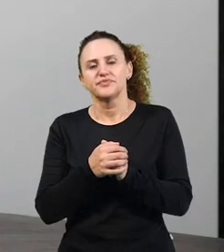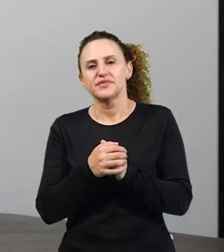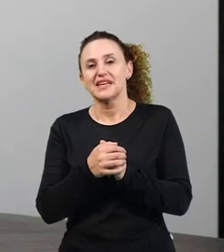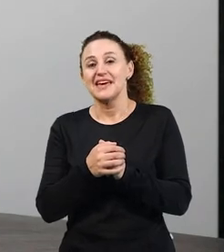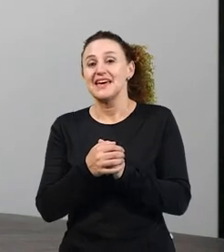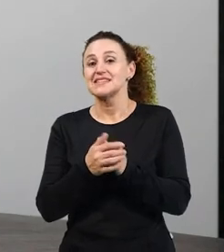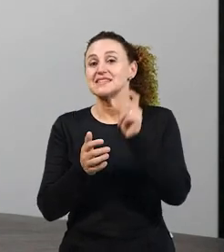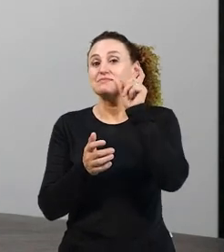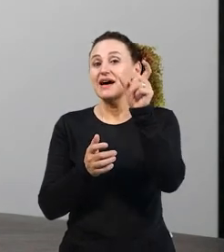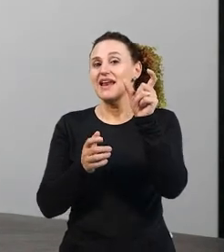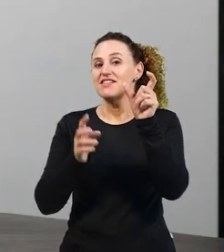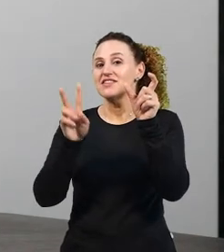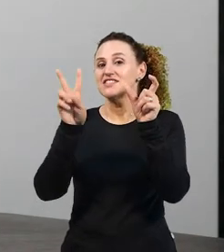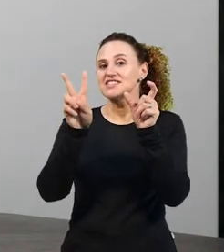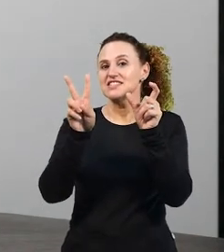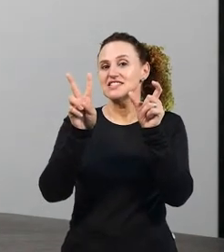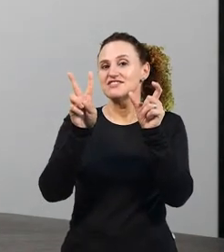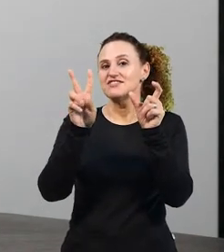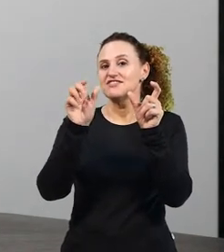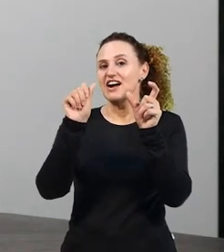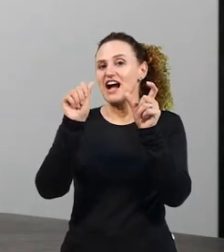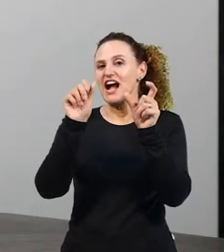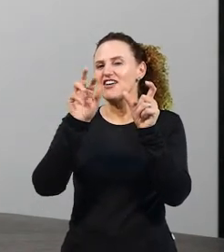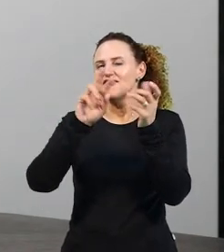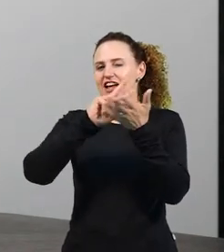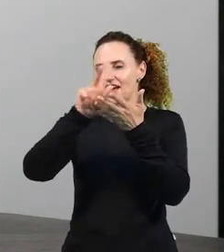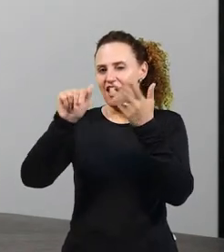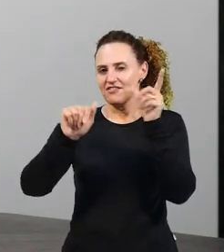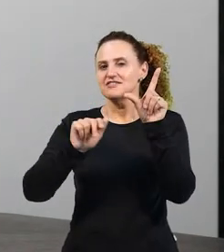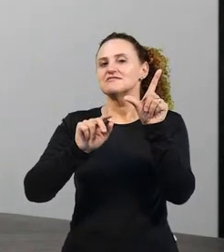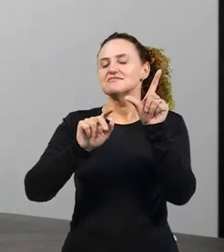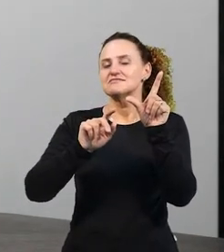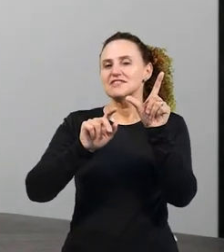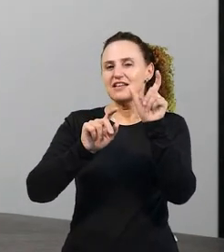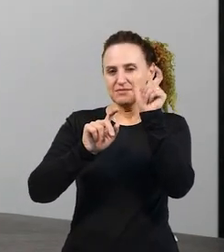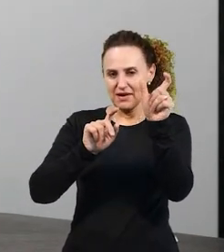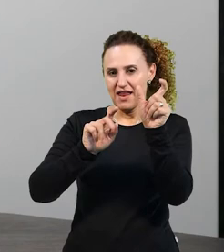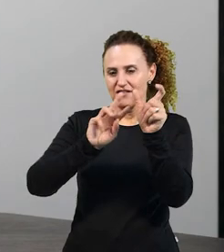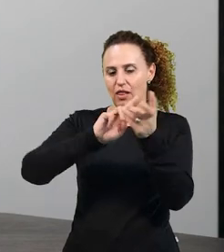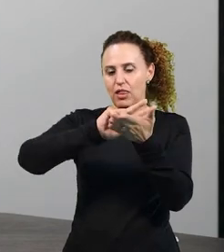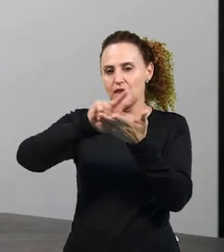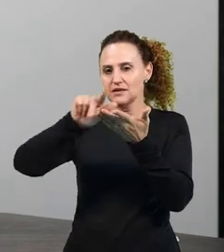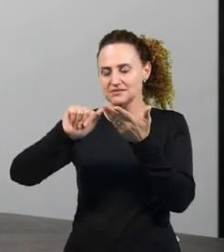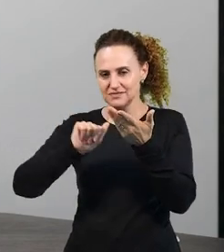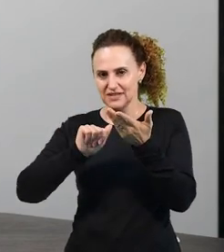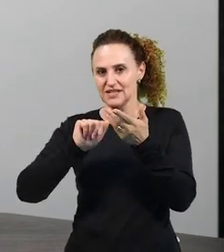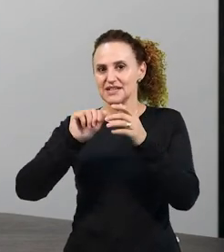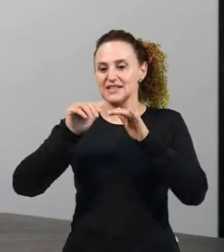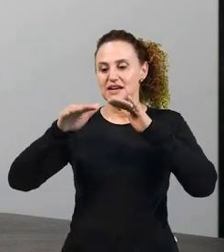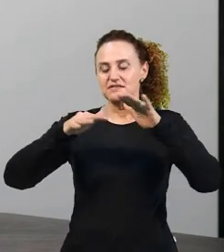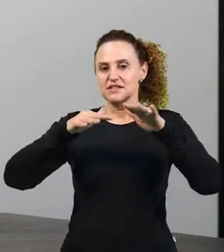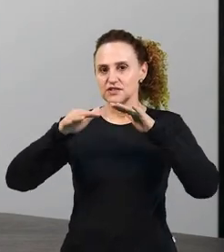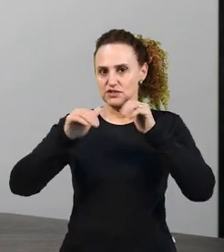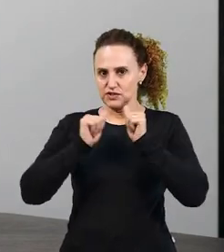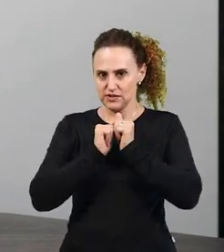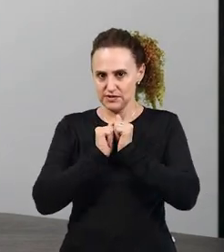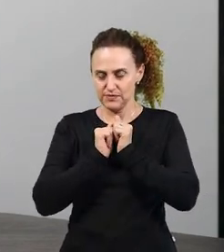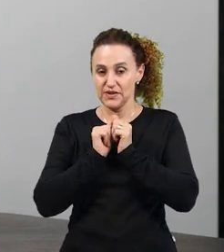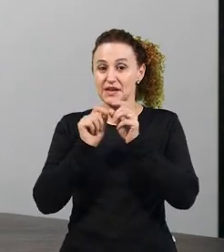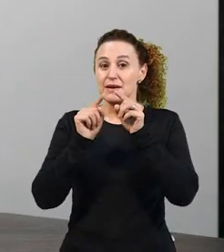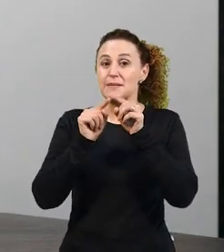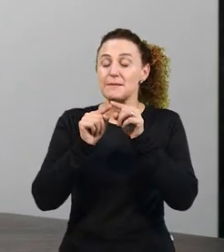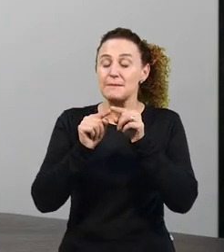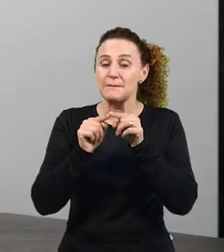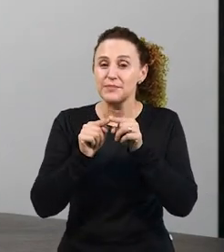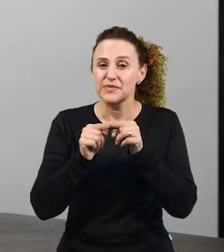variáveis, então, elas variam porque flexionam, ok? E nós vimos que a flexão